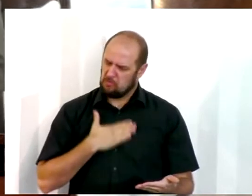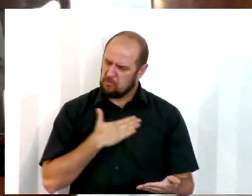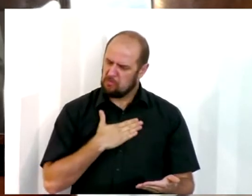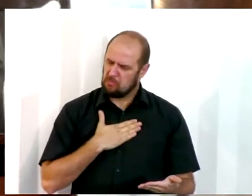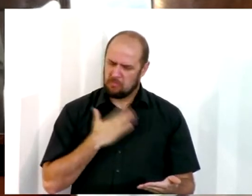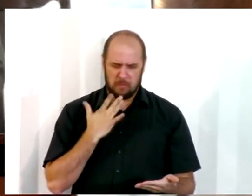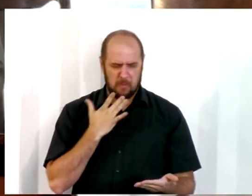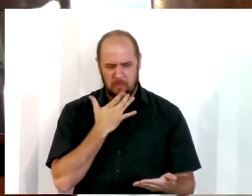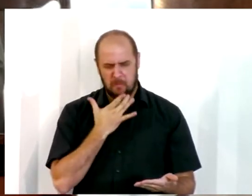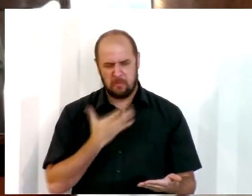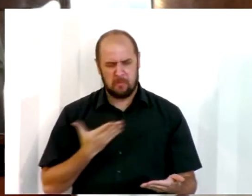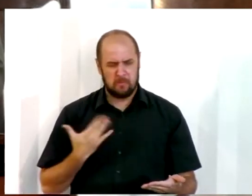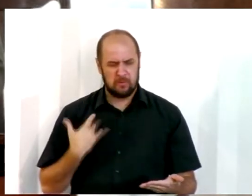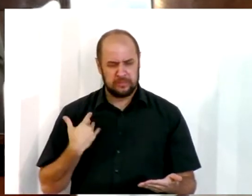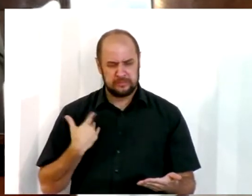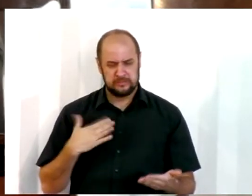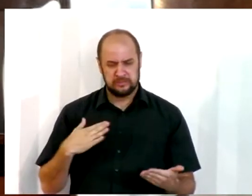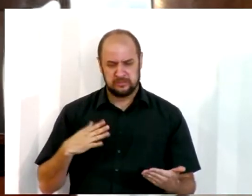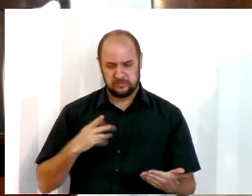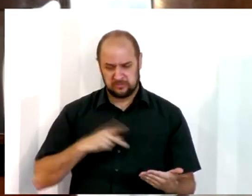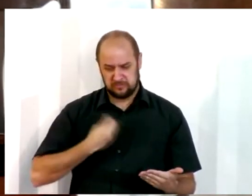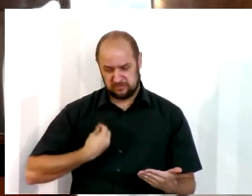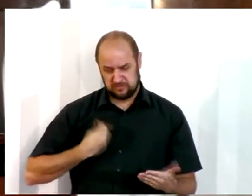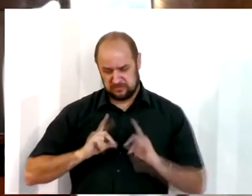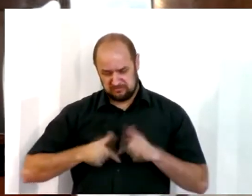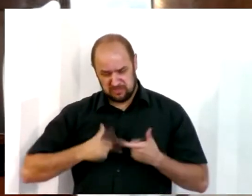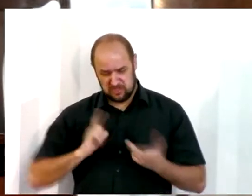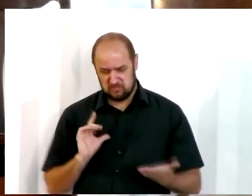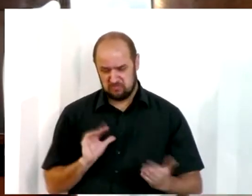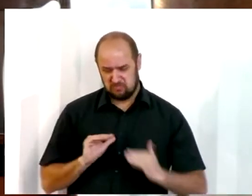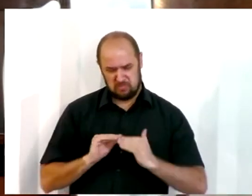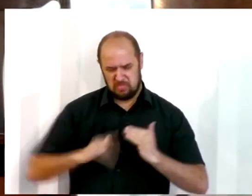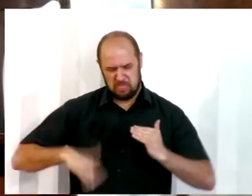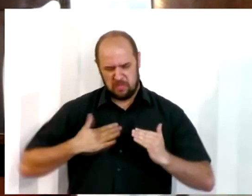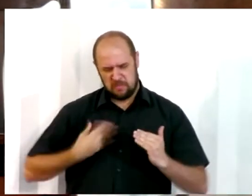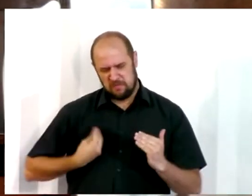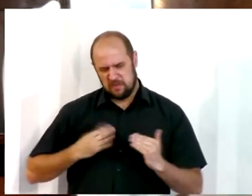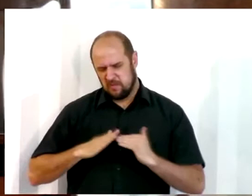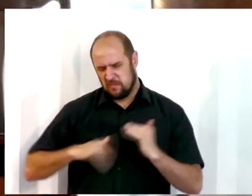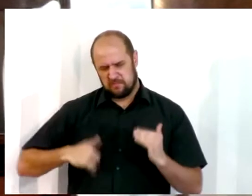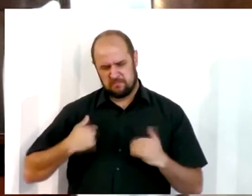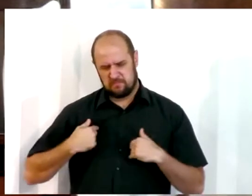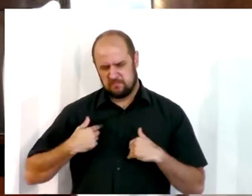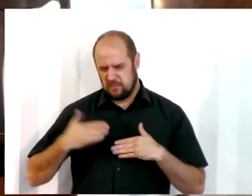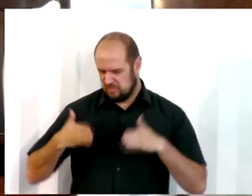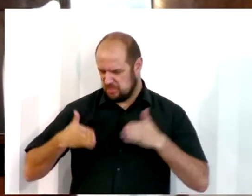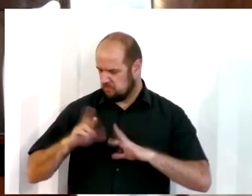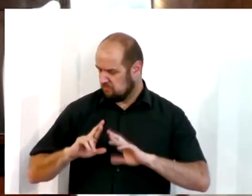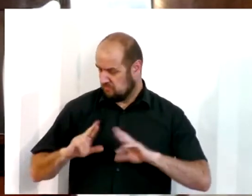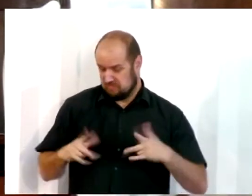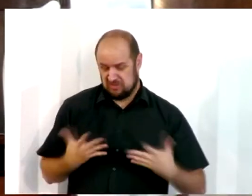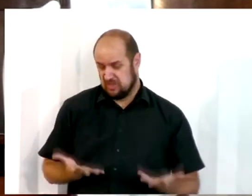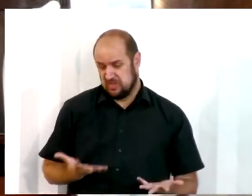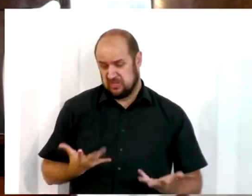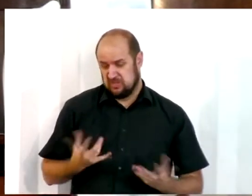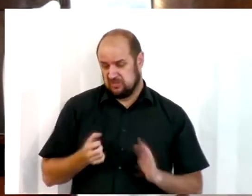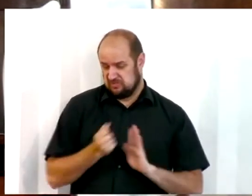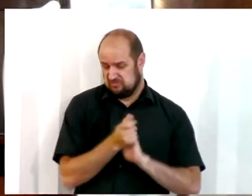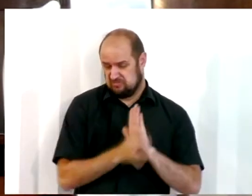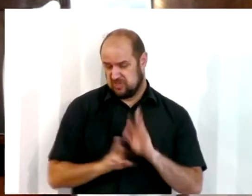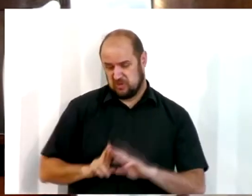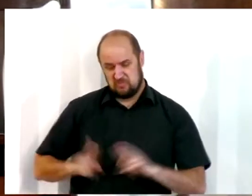na vida de Israel, mas não tem nada a ver com a minha vida hoje, vivo em outra época, vivo num outro século,